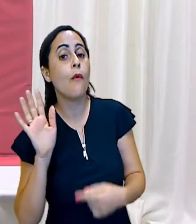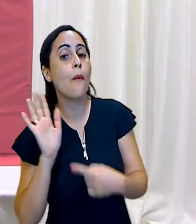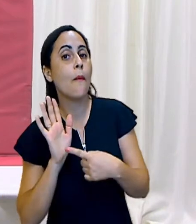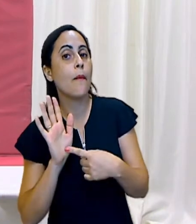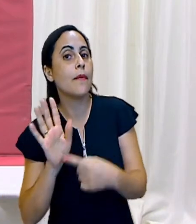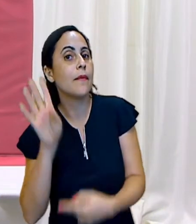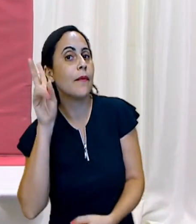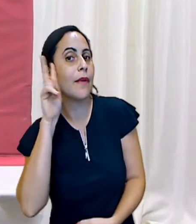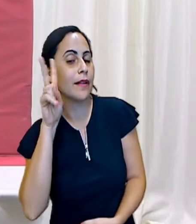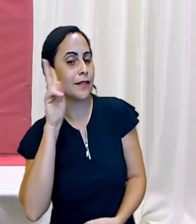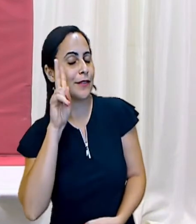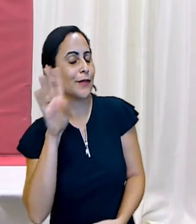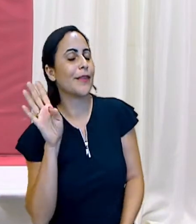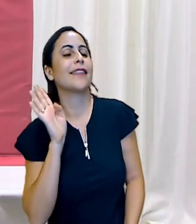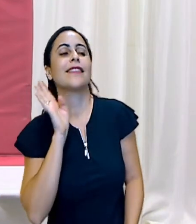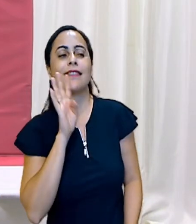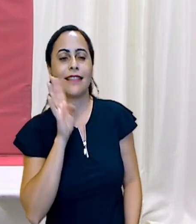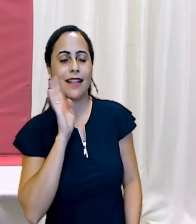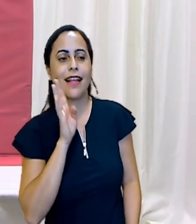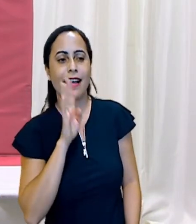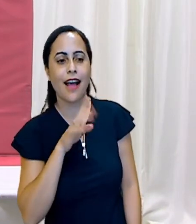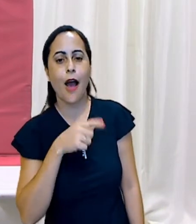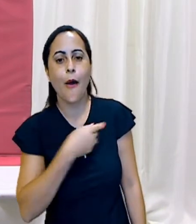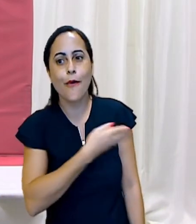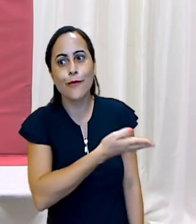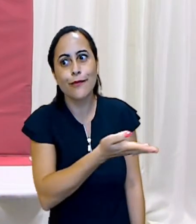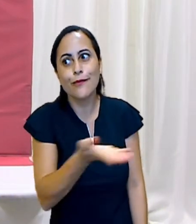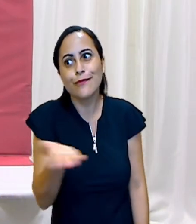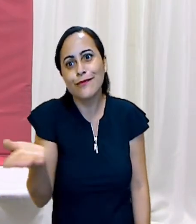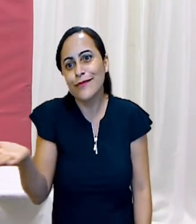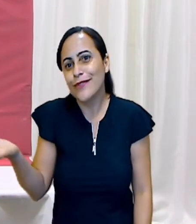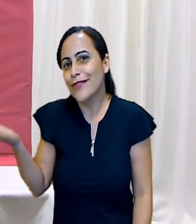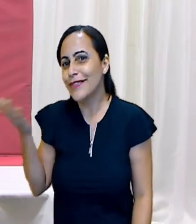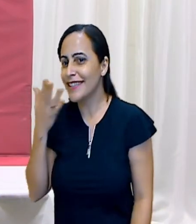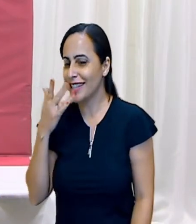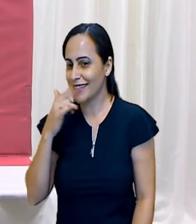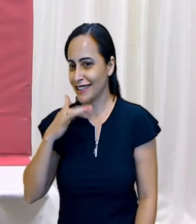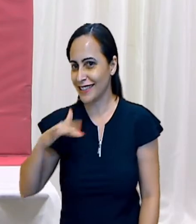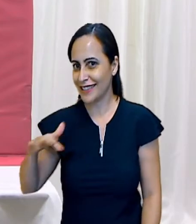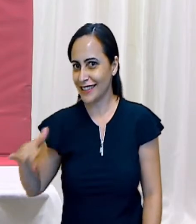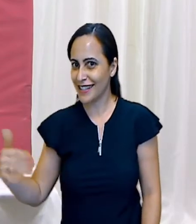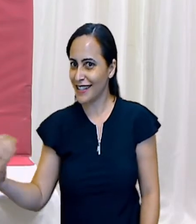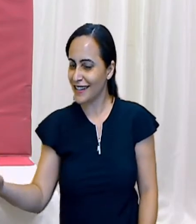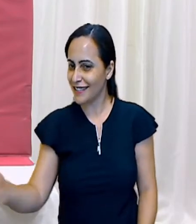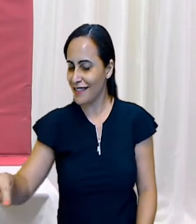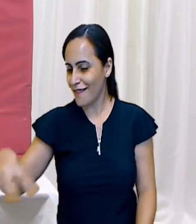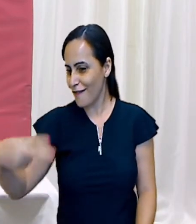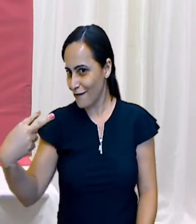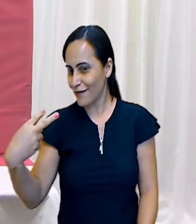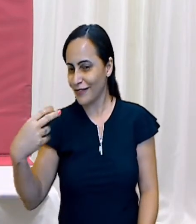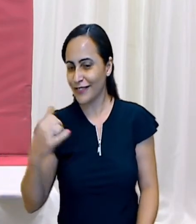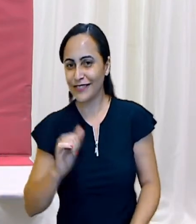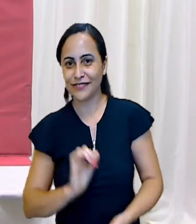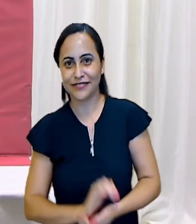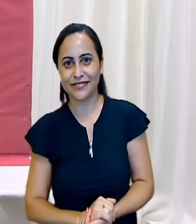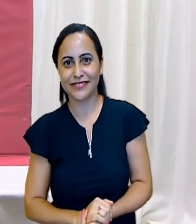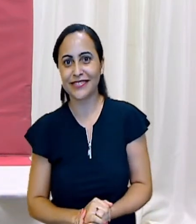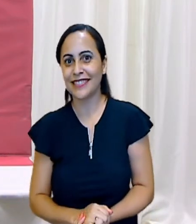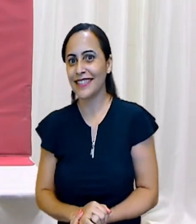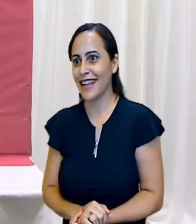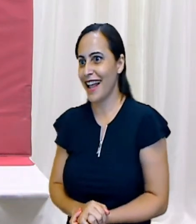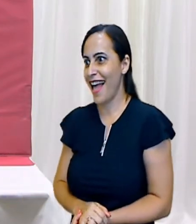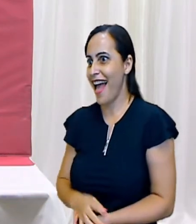história bem legal para essas crianças lindas que estão nos assistindo. Oba!